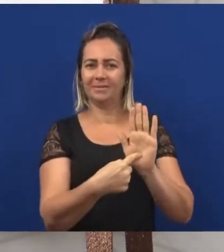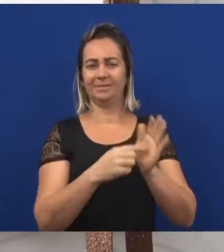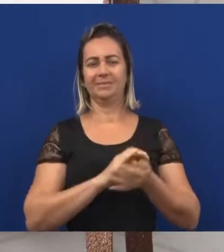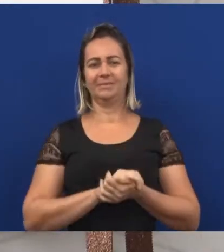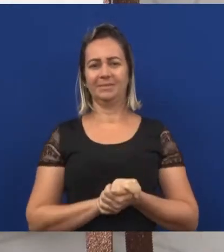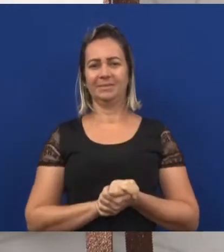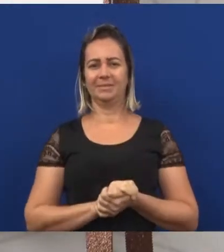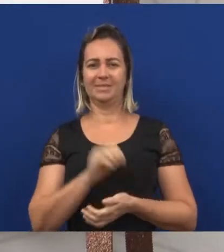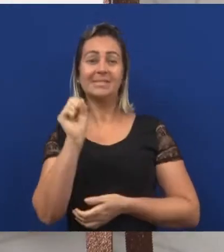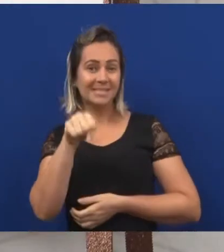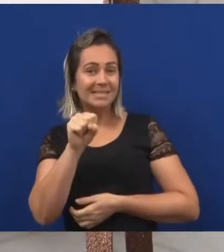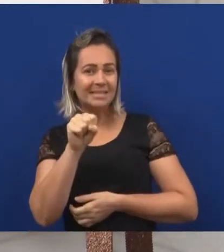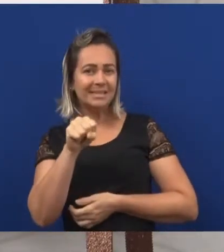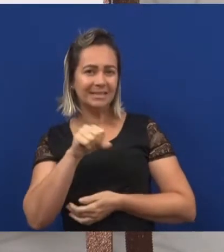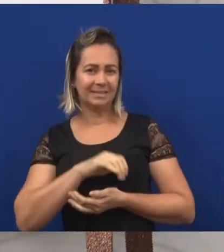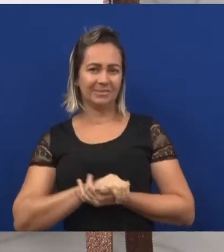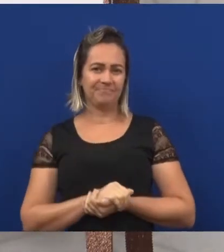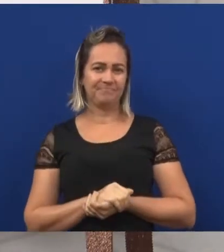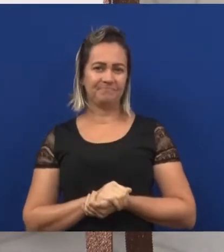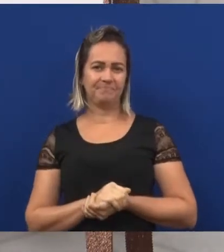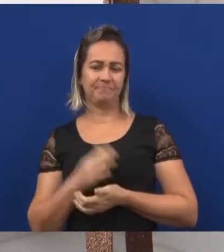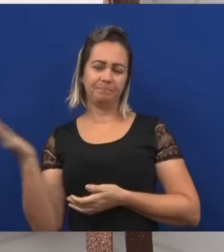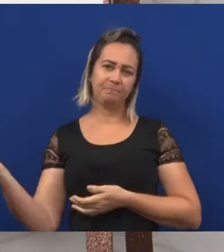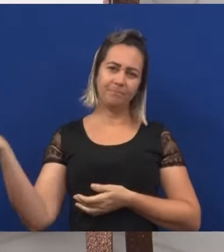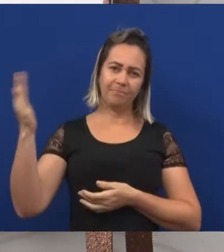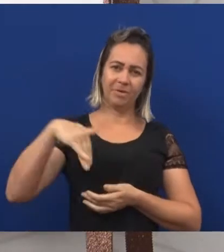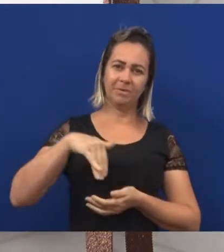Sim? Então, vamos lá!